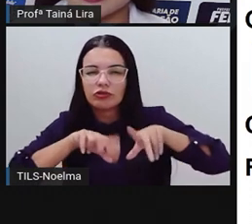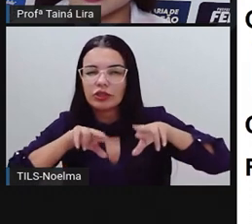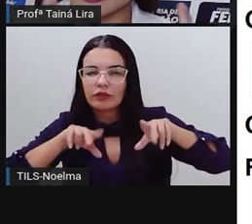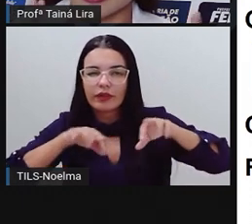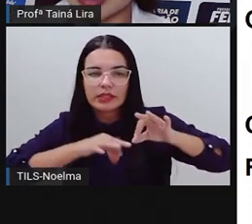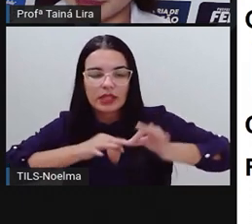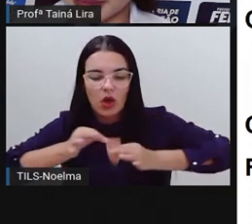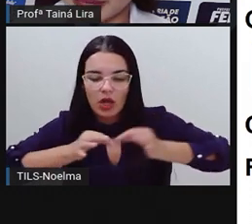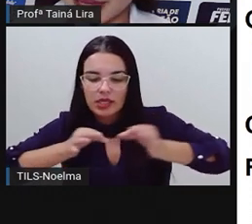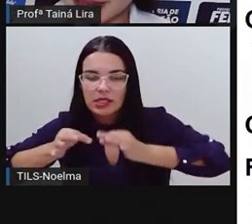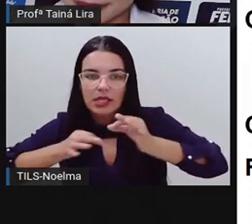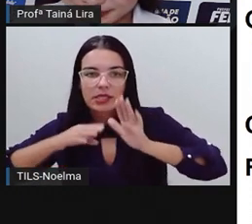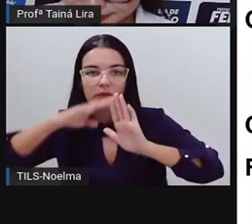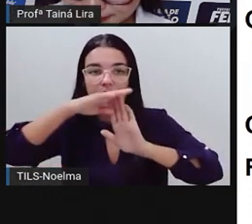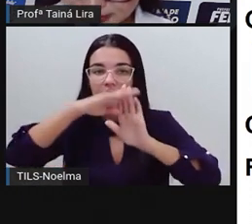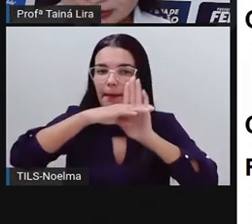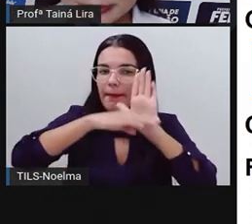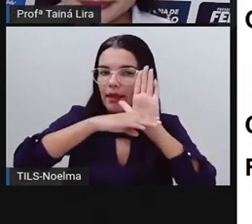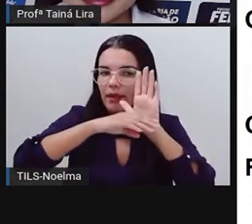organizando essa tabela?